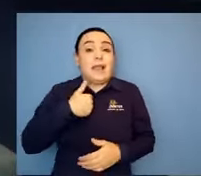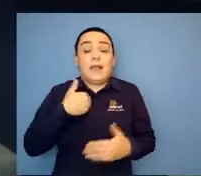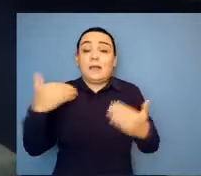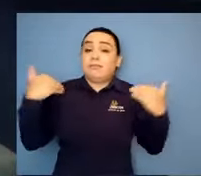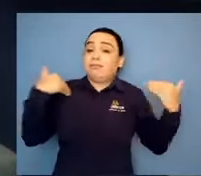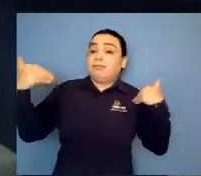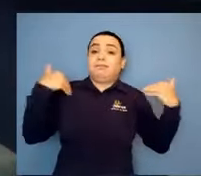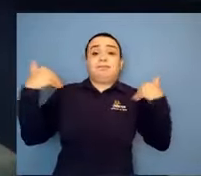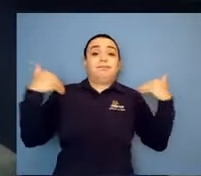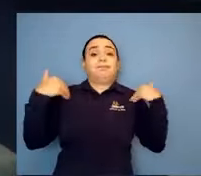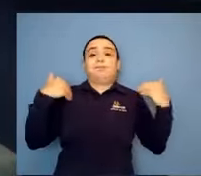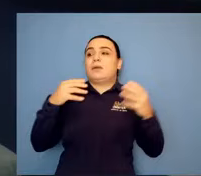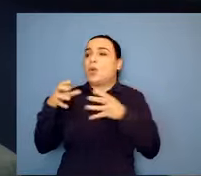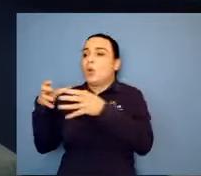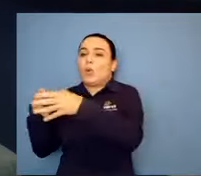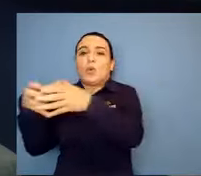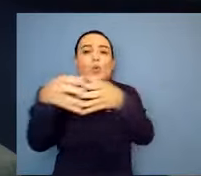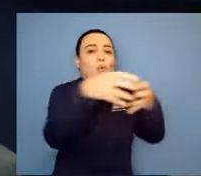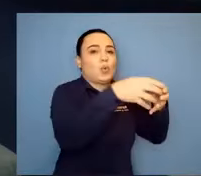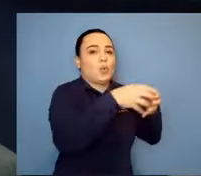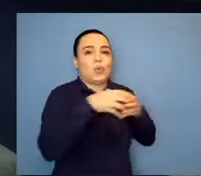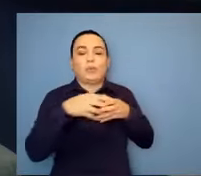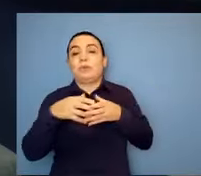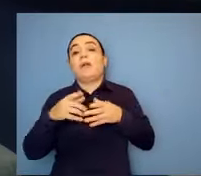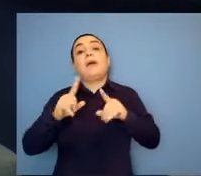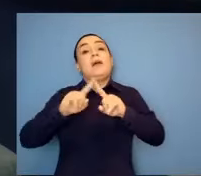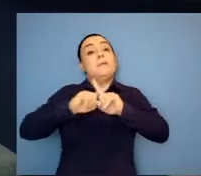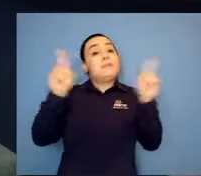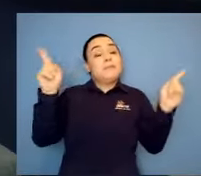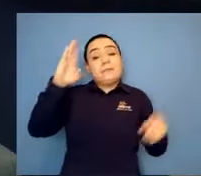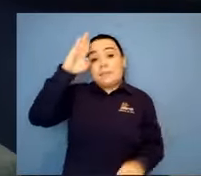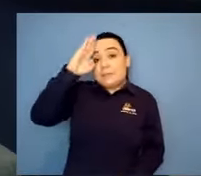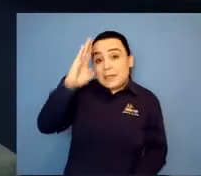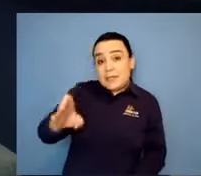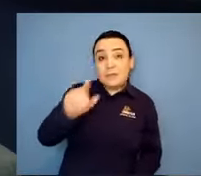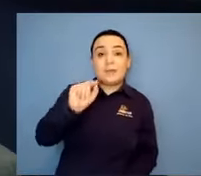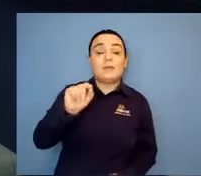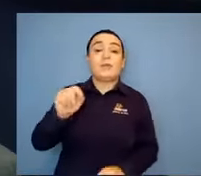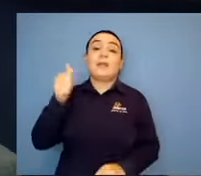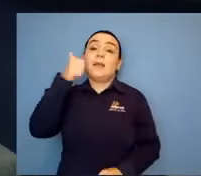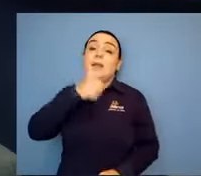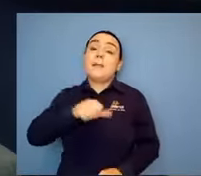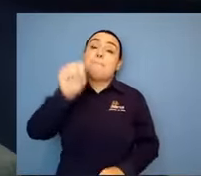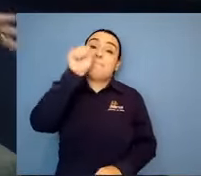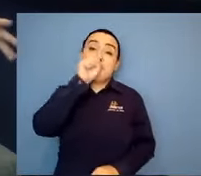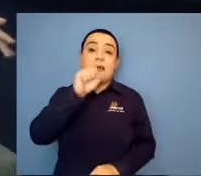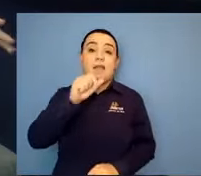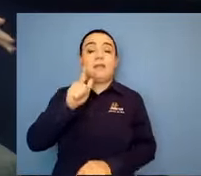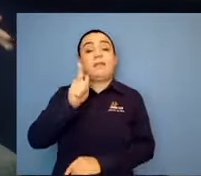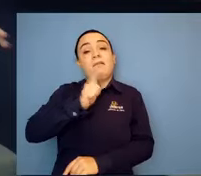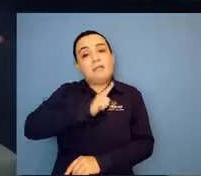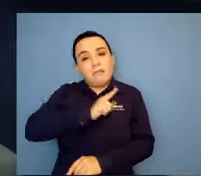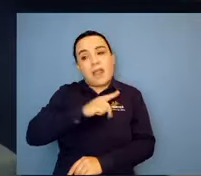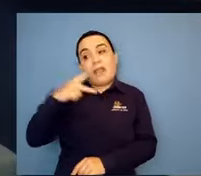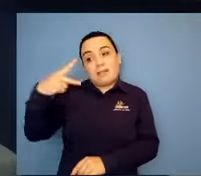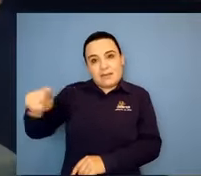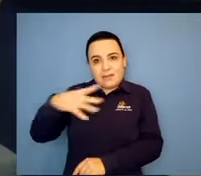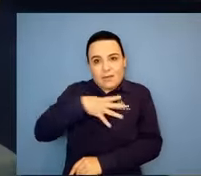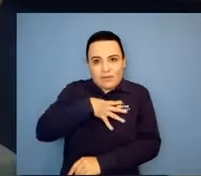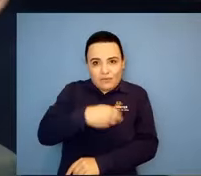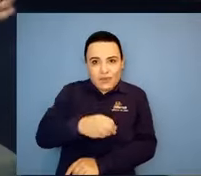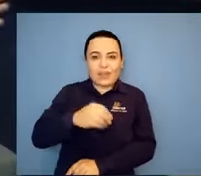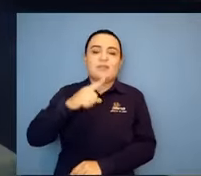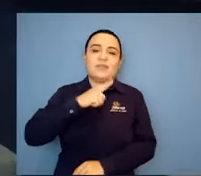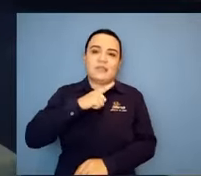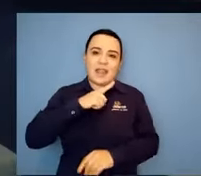principalmente das mães atípicas, né? Então o grupo de região em Curitiba, de Curitiba e região, tem mais de